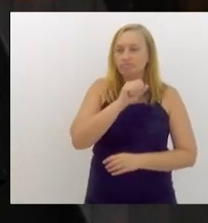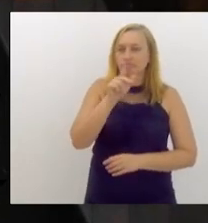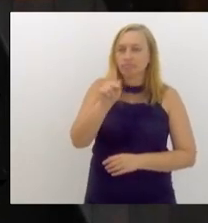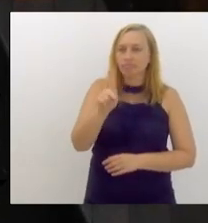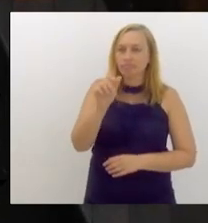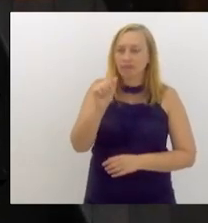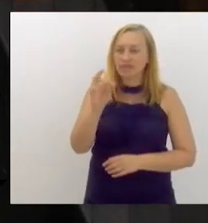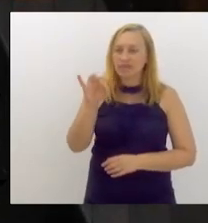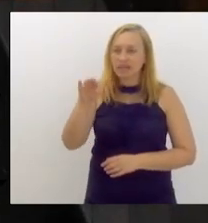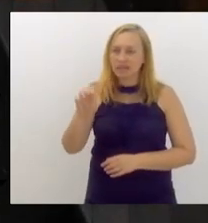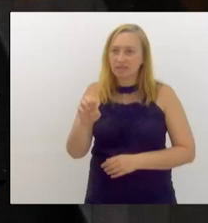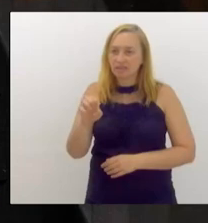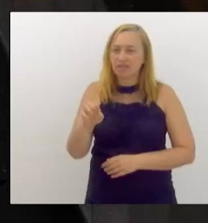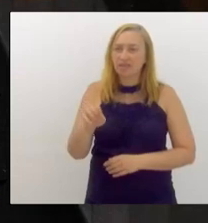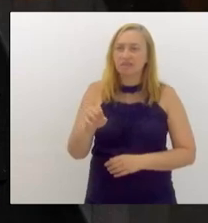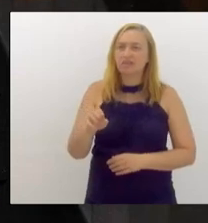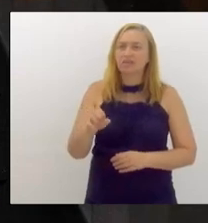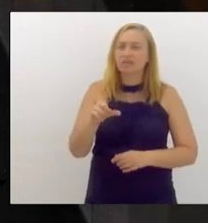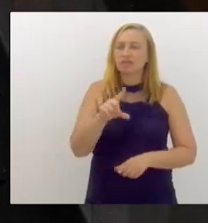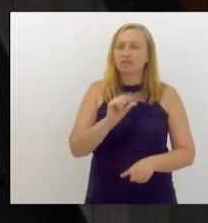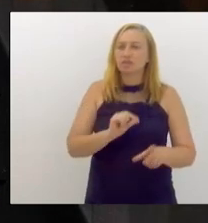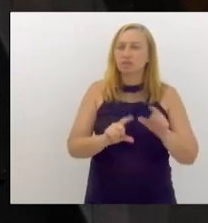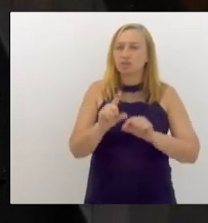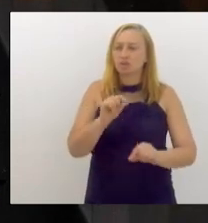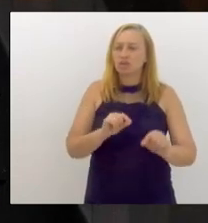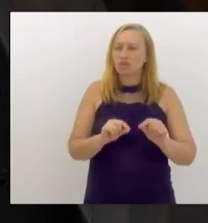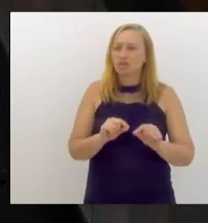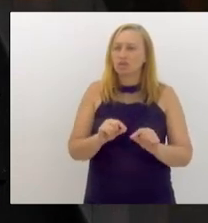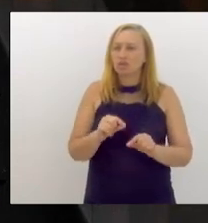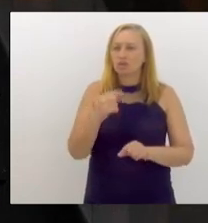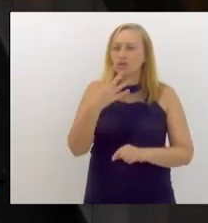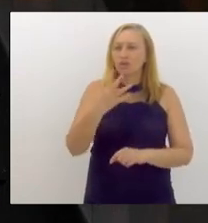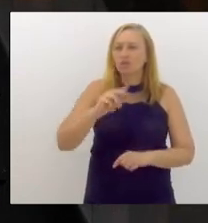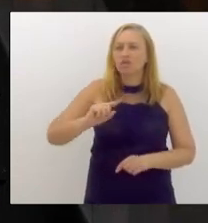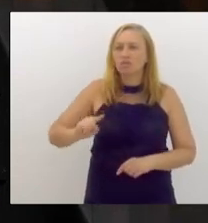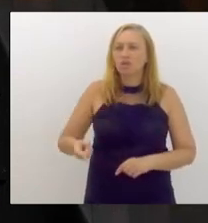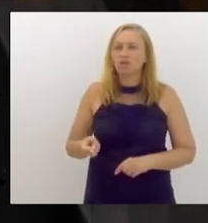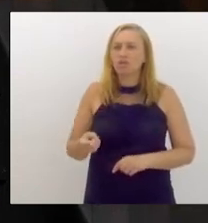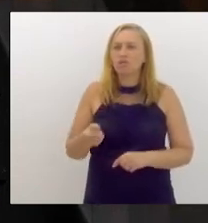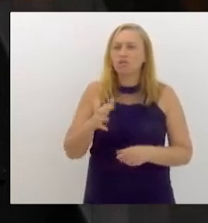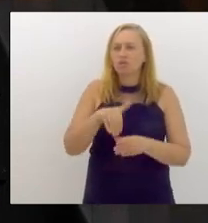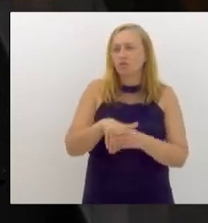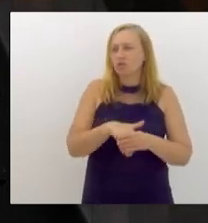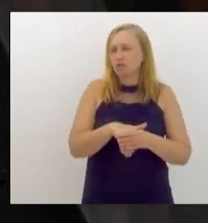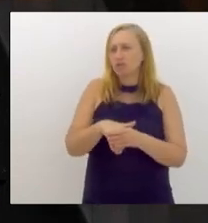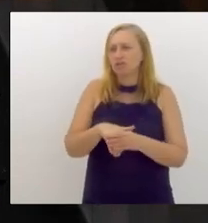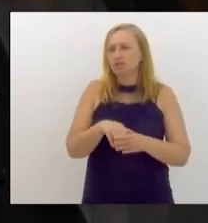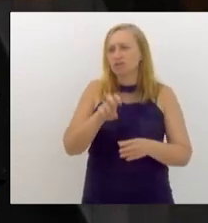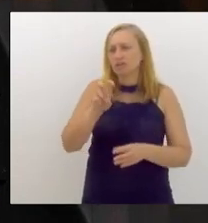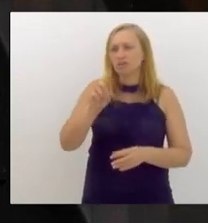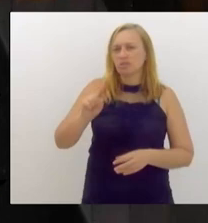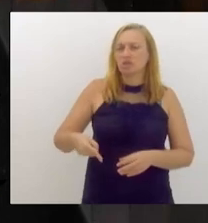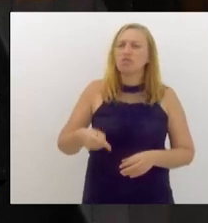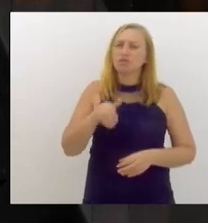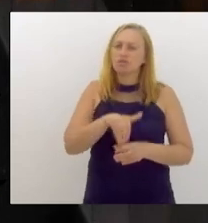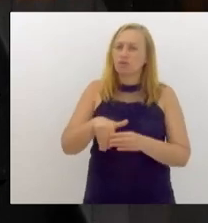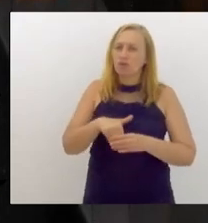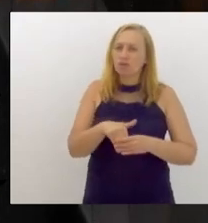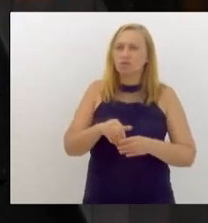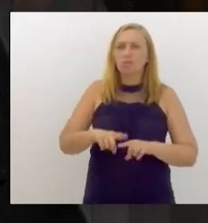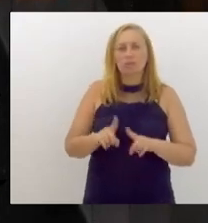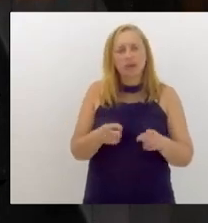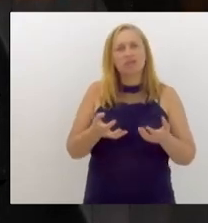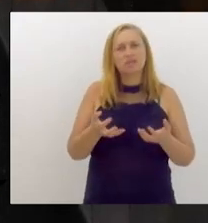para a Assembleia Legislativa com 4 mil votos, 5 mil votos. Então, mas